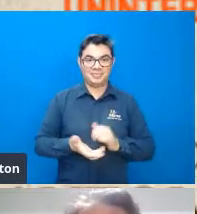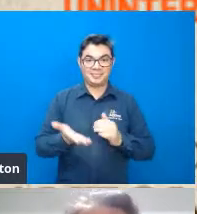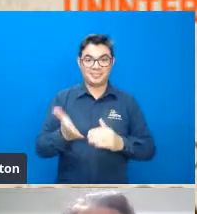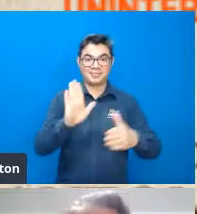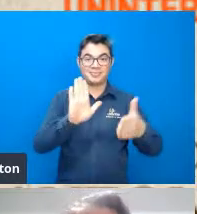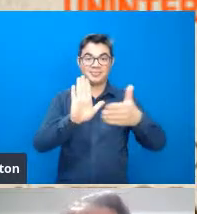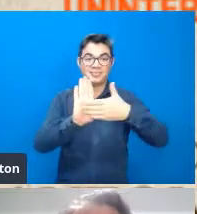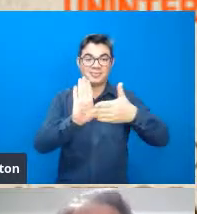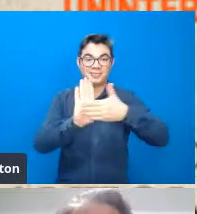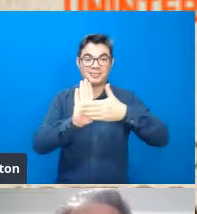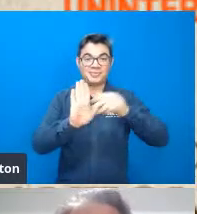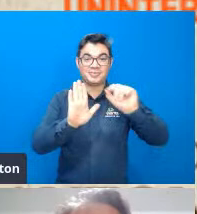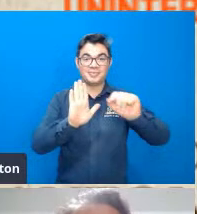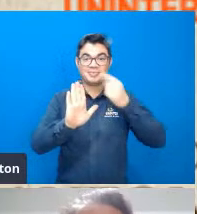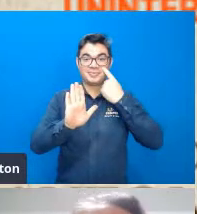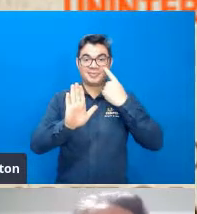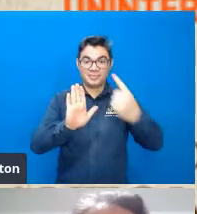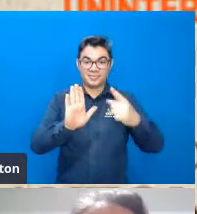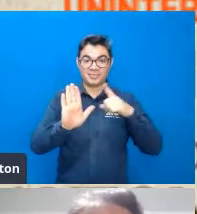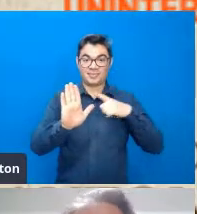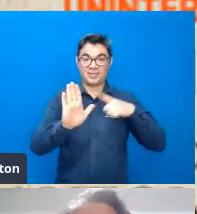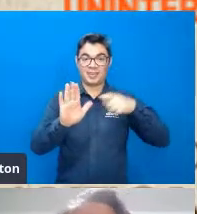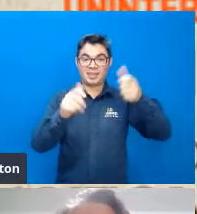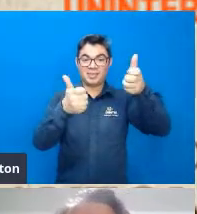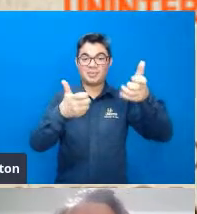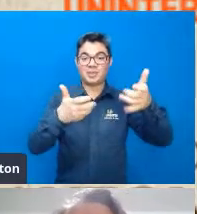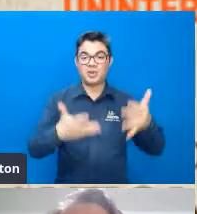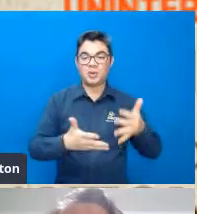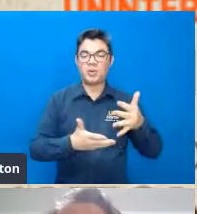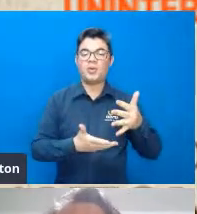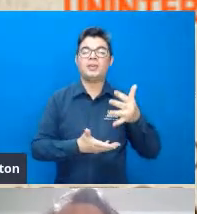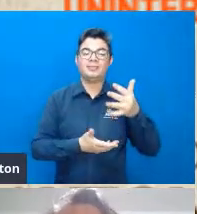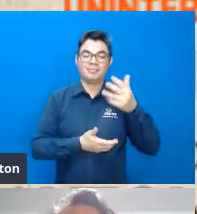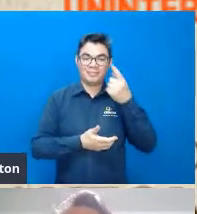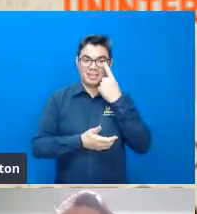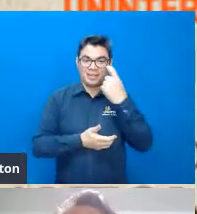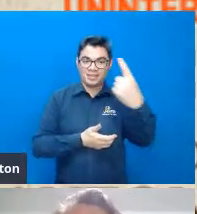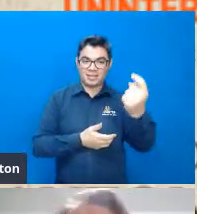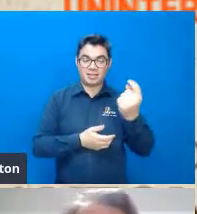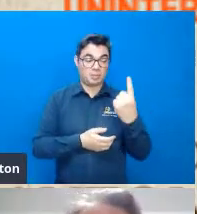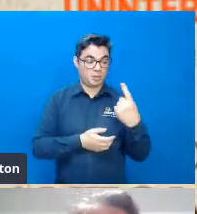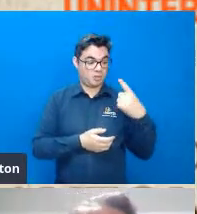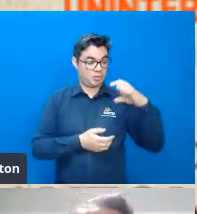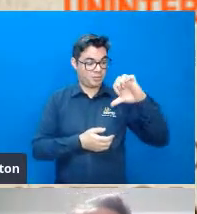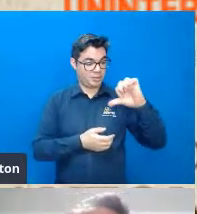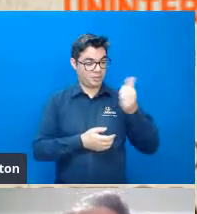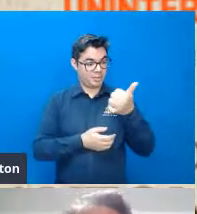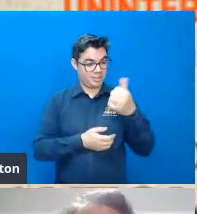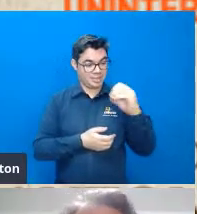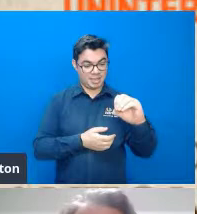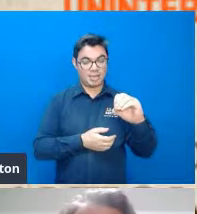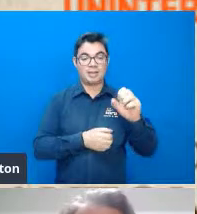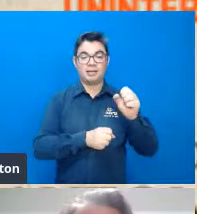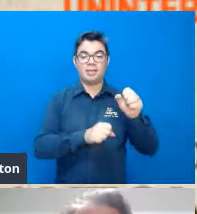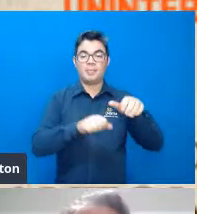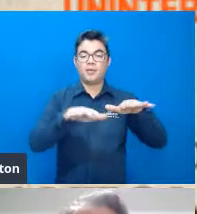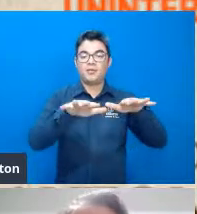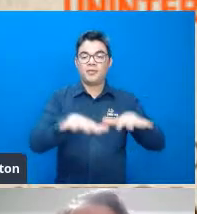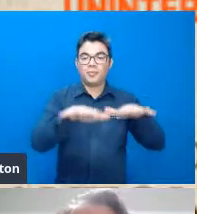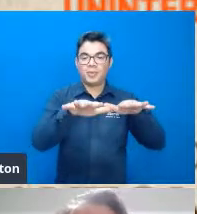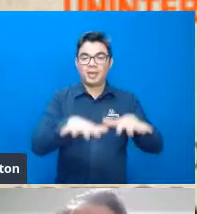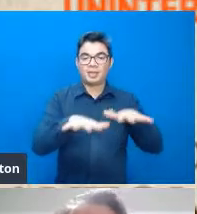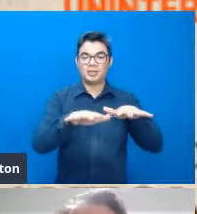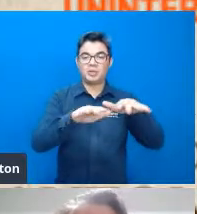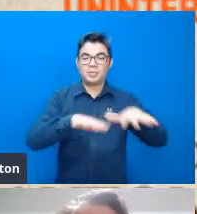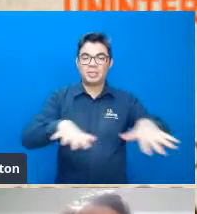e aí o Odum trouxe algumas propostas muito interessantes lá na década de 60 quando o movimento ambientalista estava tomando corpo